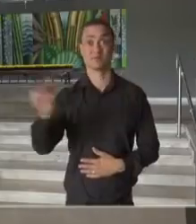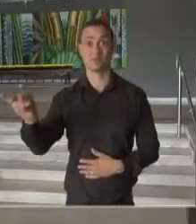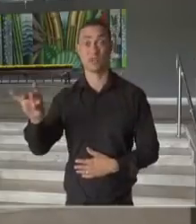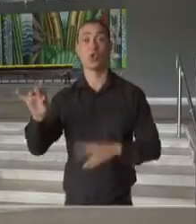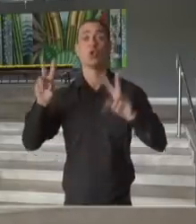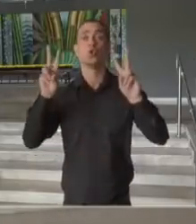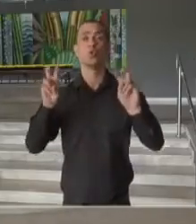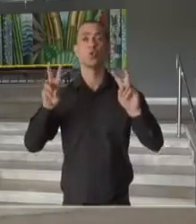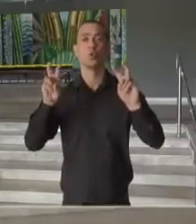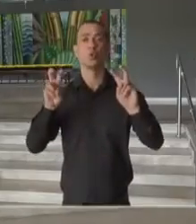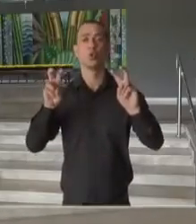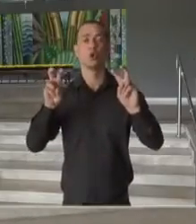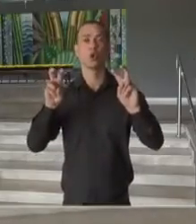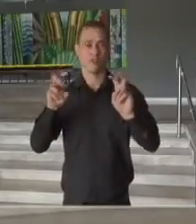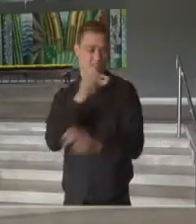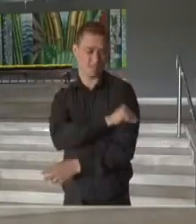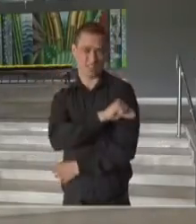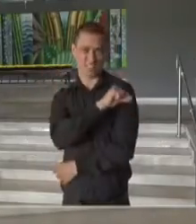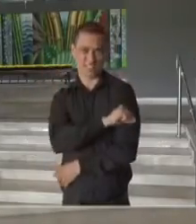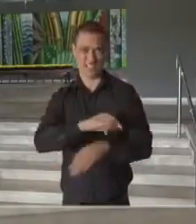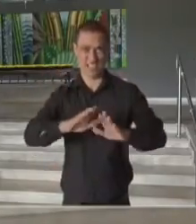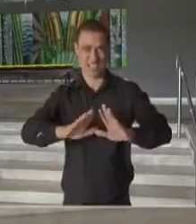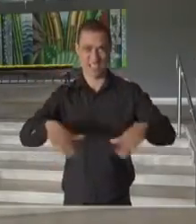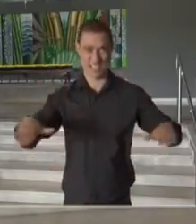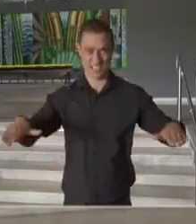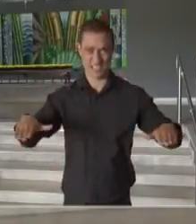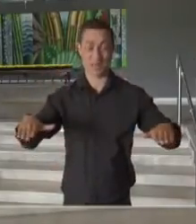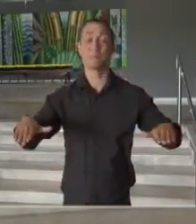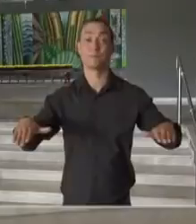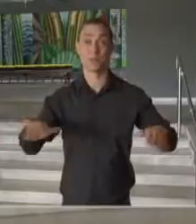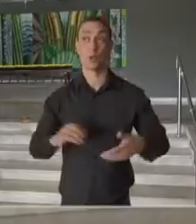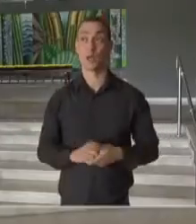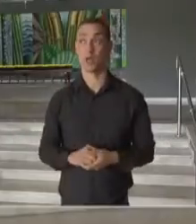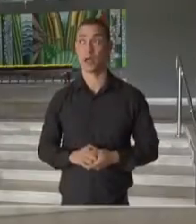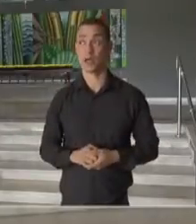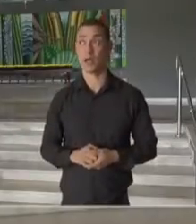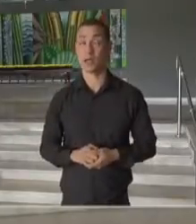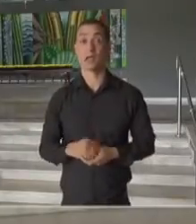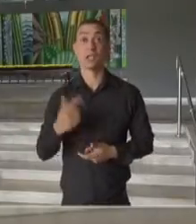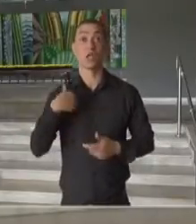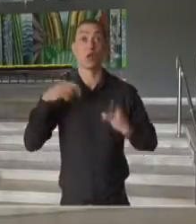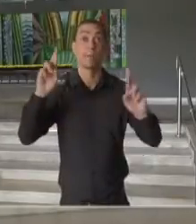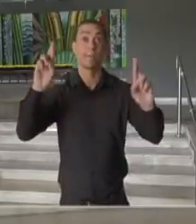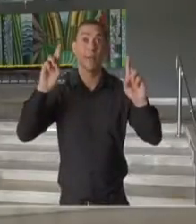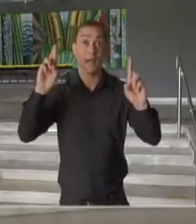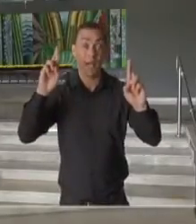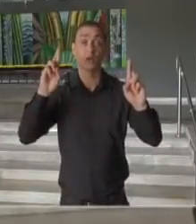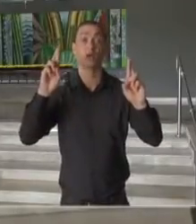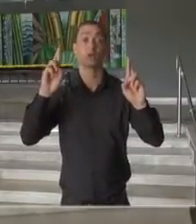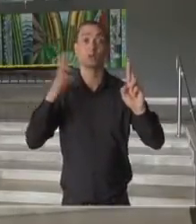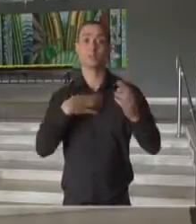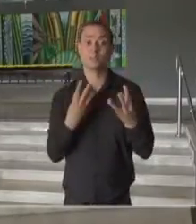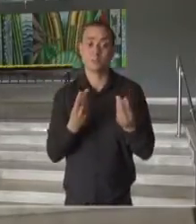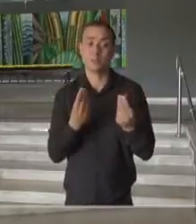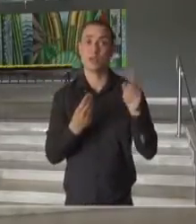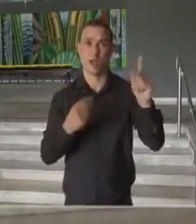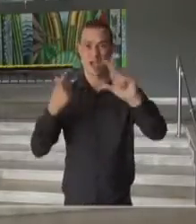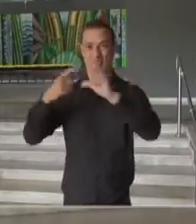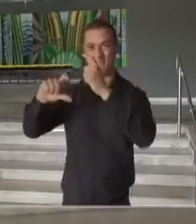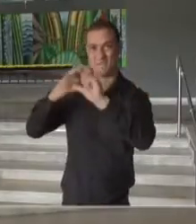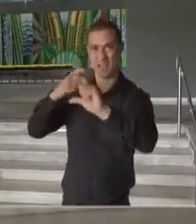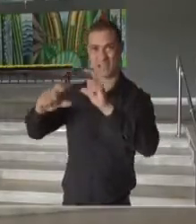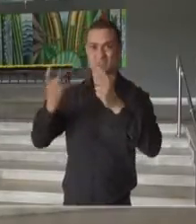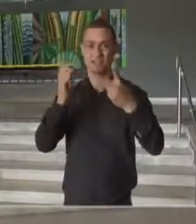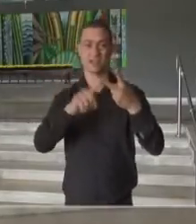Com relação à questão da vacinação de crianças, nós esperamos sensibilizar não só a Pfizer como a